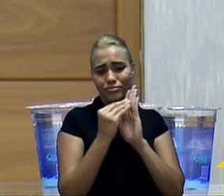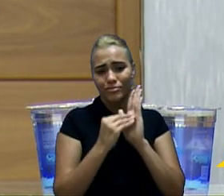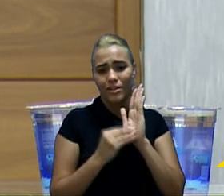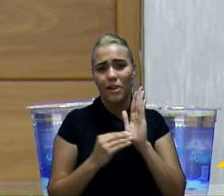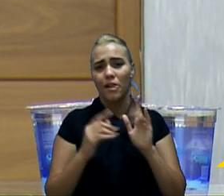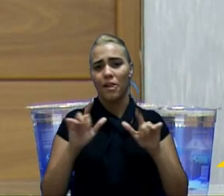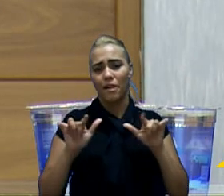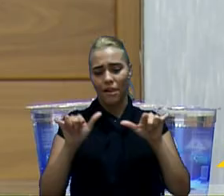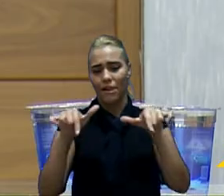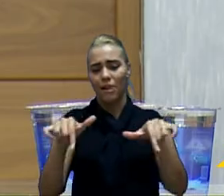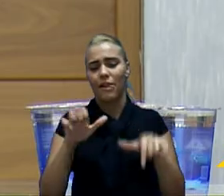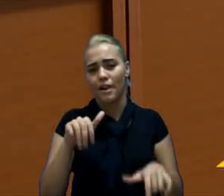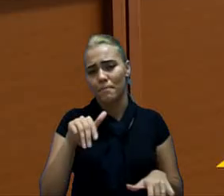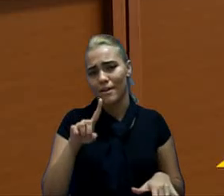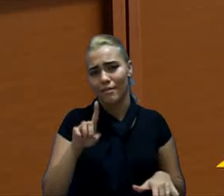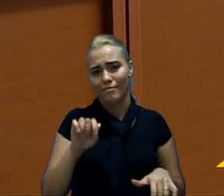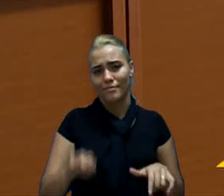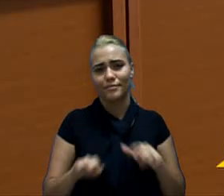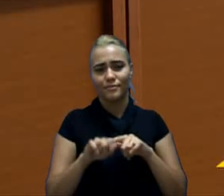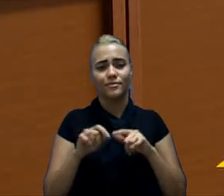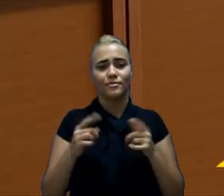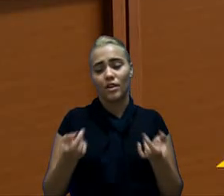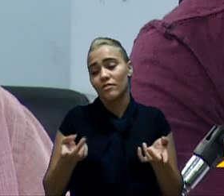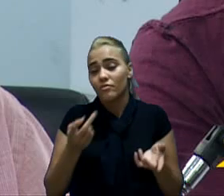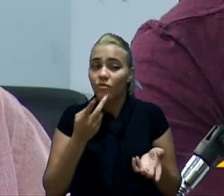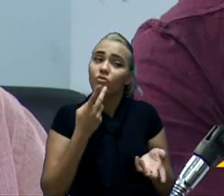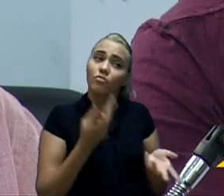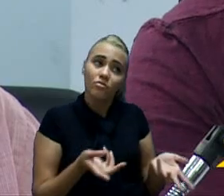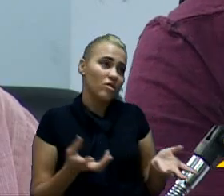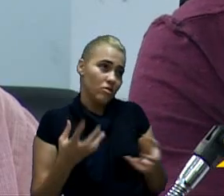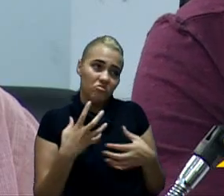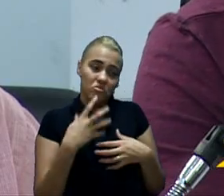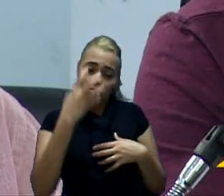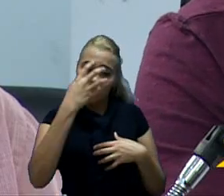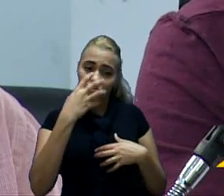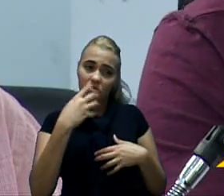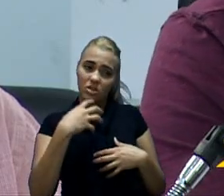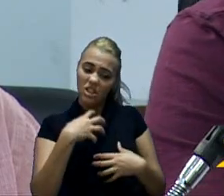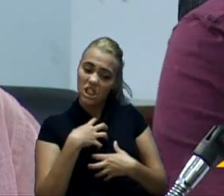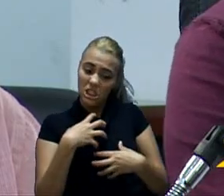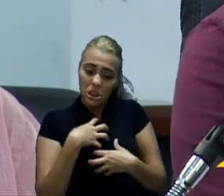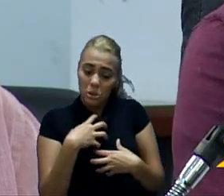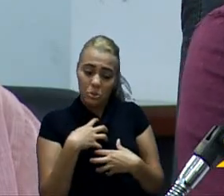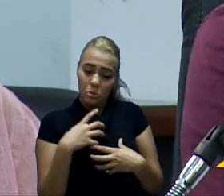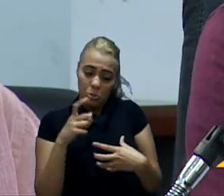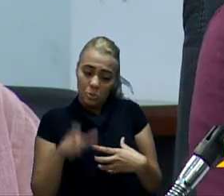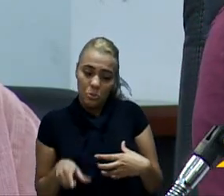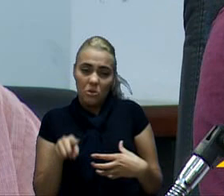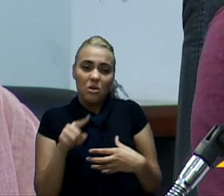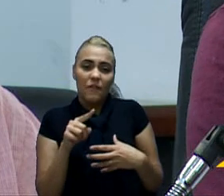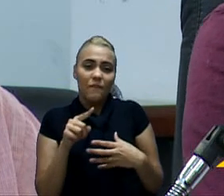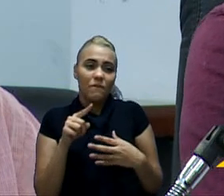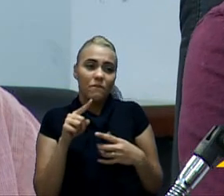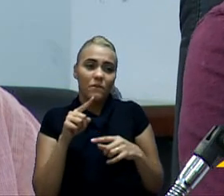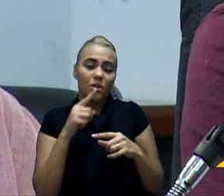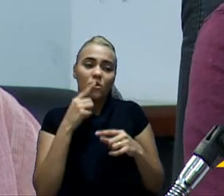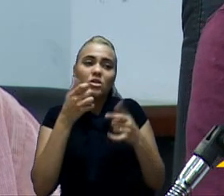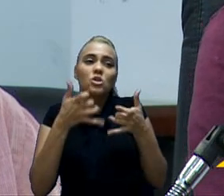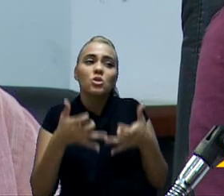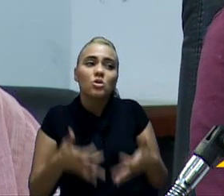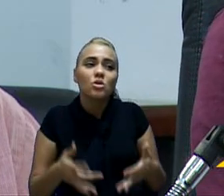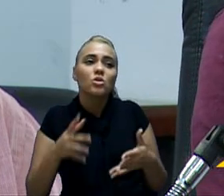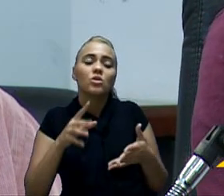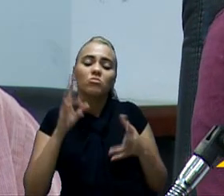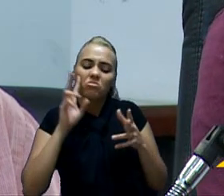a emenda impositiva. Então, não faz sentido nenhum que a gente possa acompanhar e fazer, realmente execute essas emendas